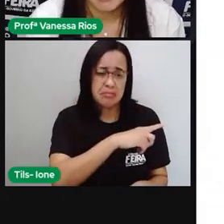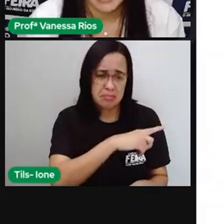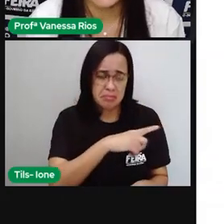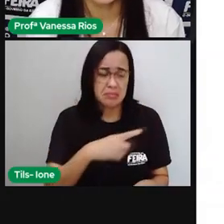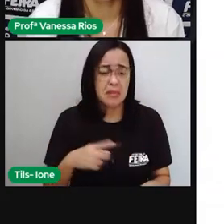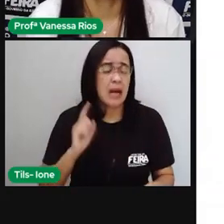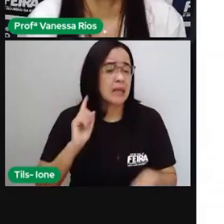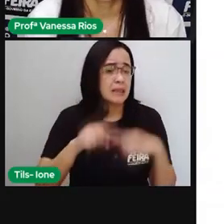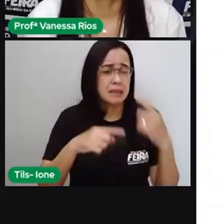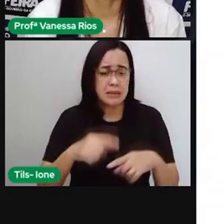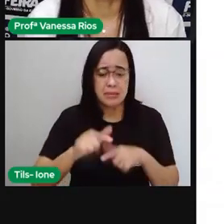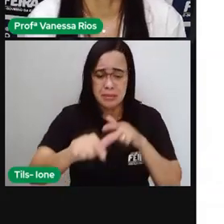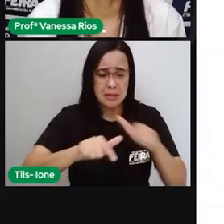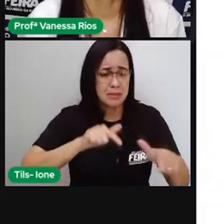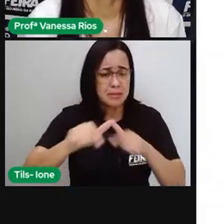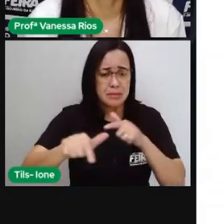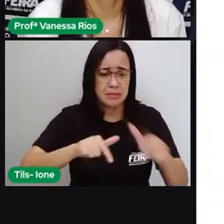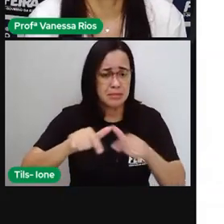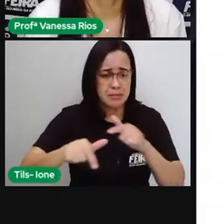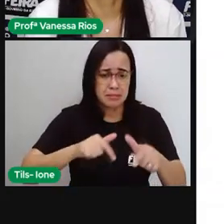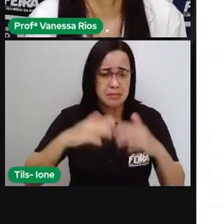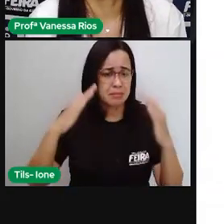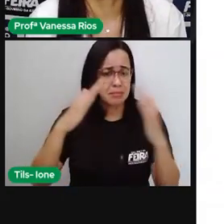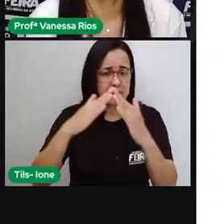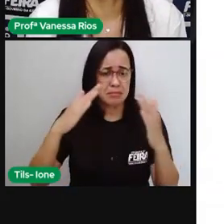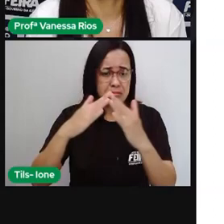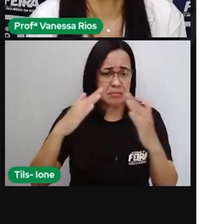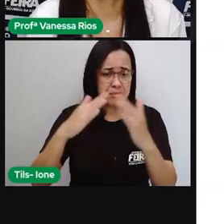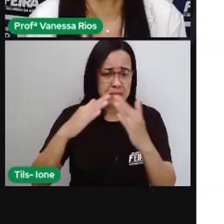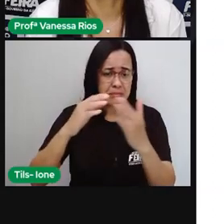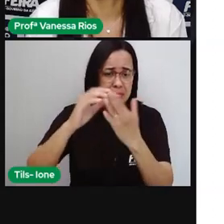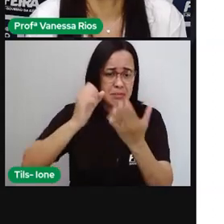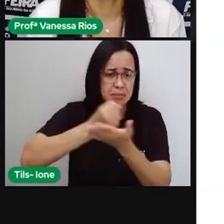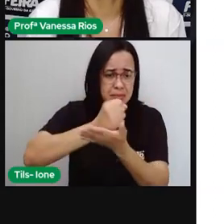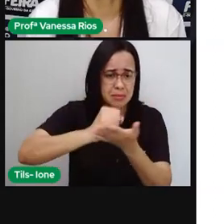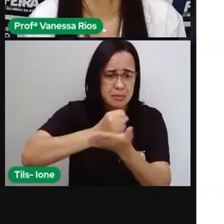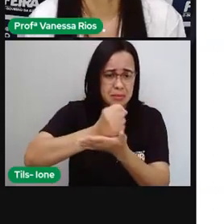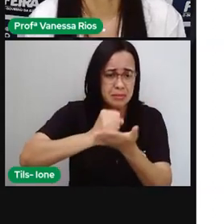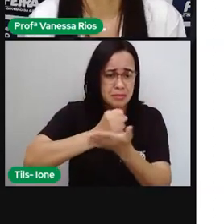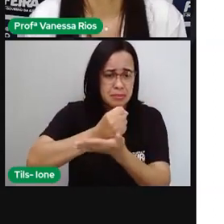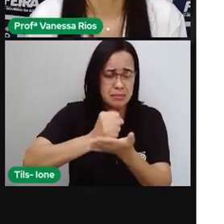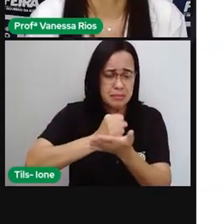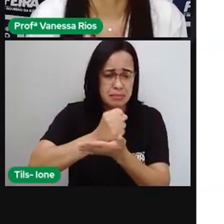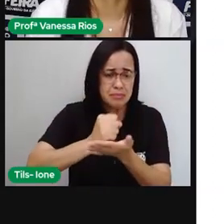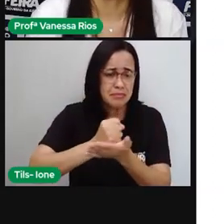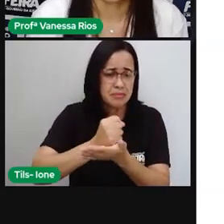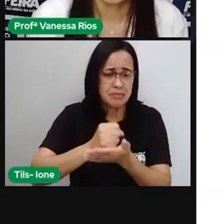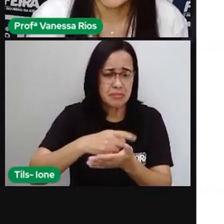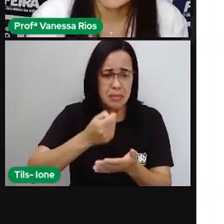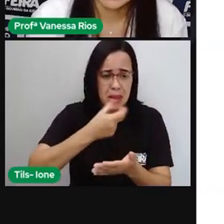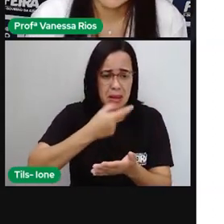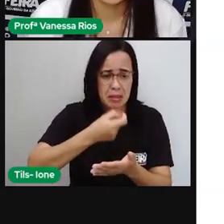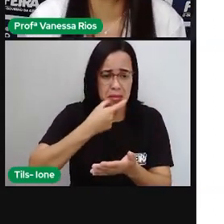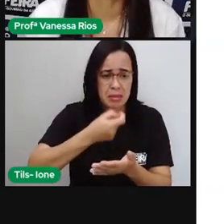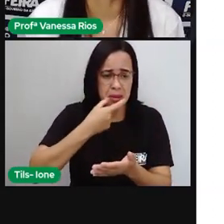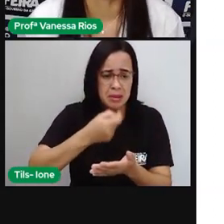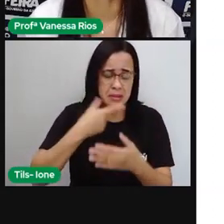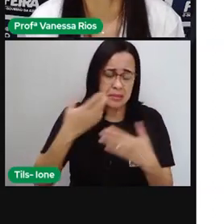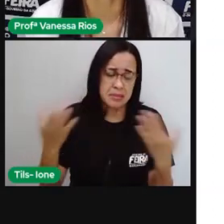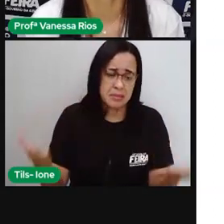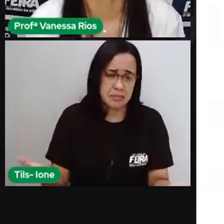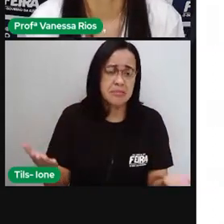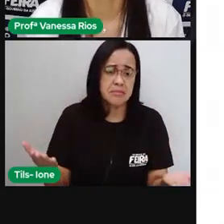em uma farmácia. vendo nisso, a família vendo nisso aí uma possibilidade de ter outra profissão,